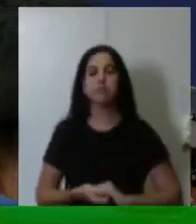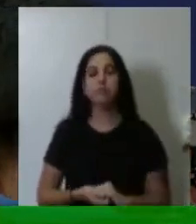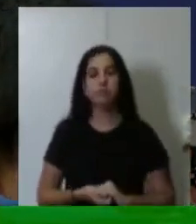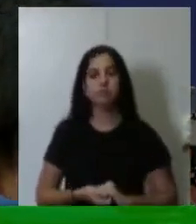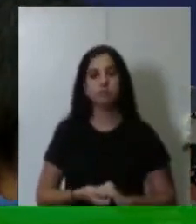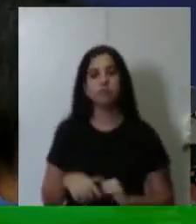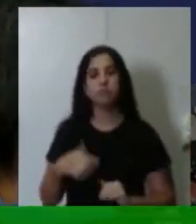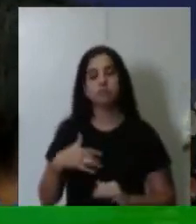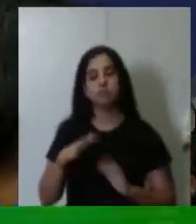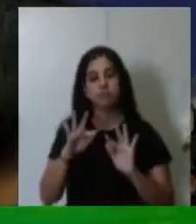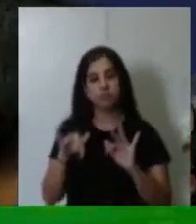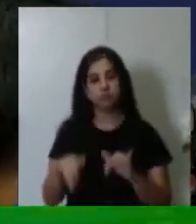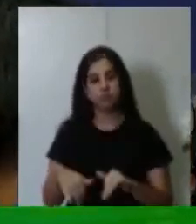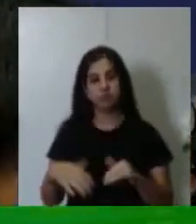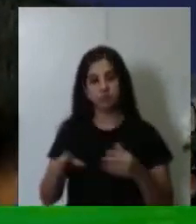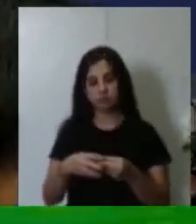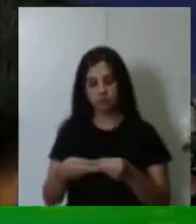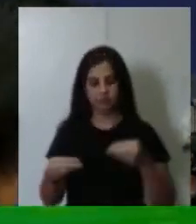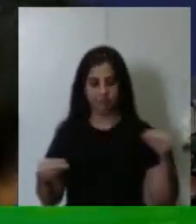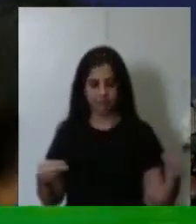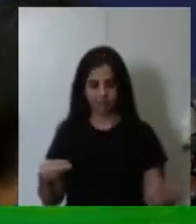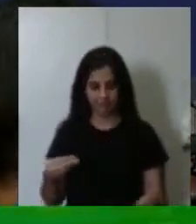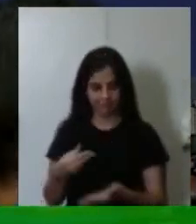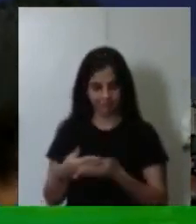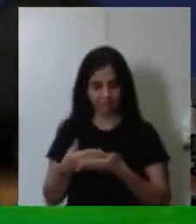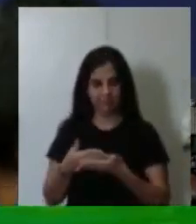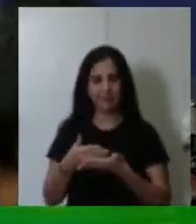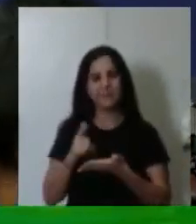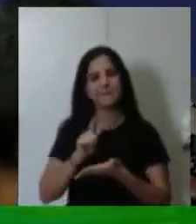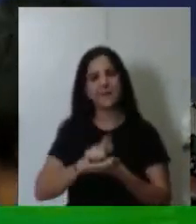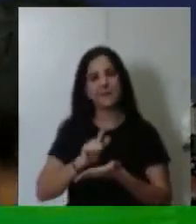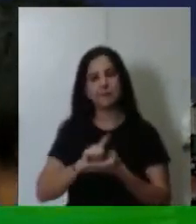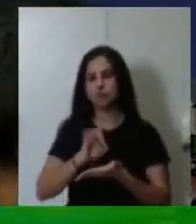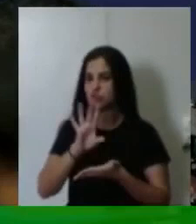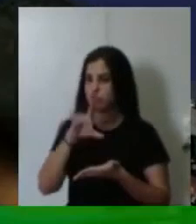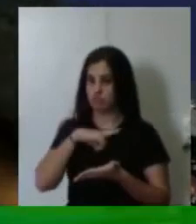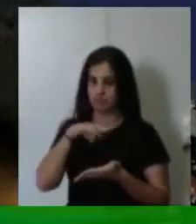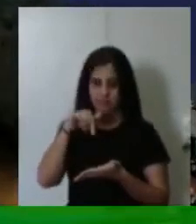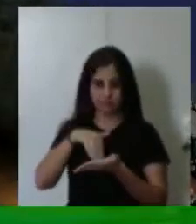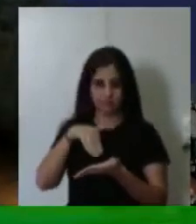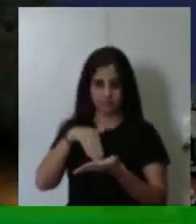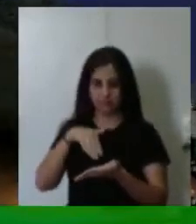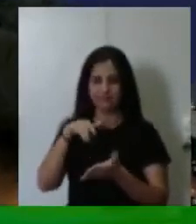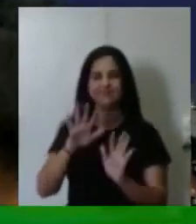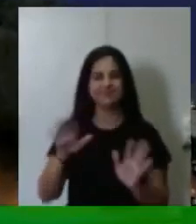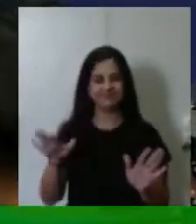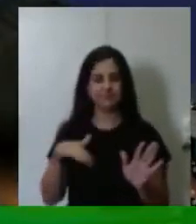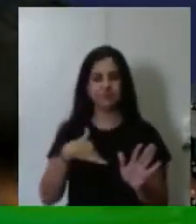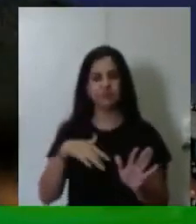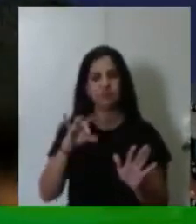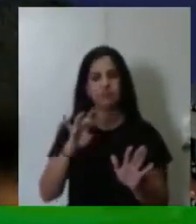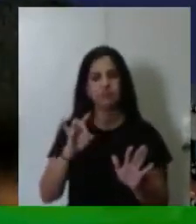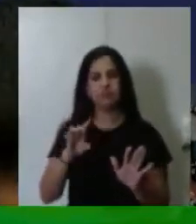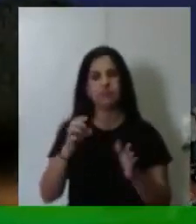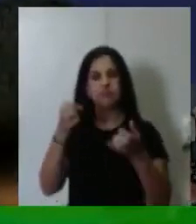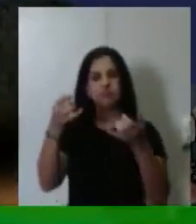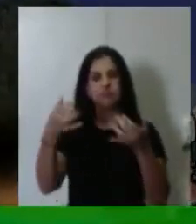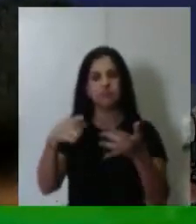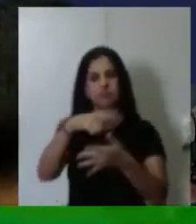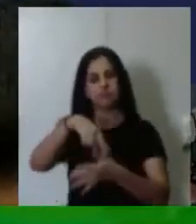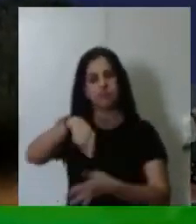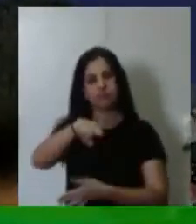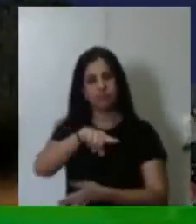concluir, vira a página, só tem mais uma, dizer, dizer a vocês,